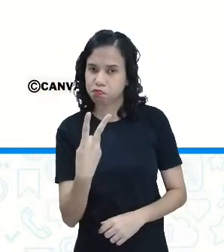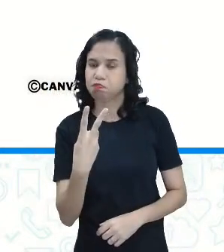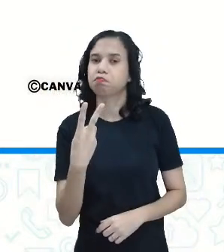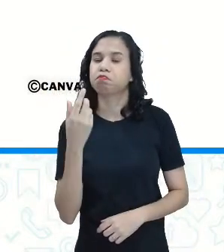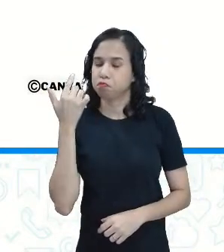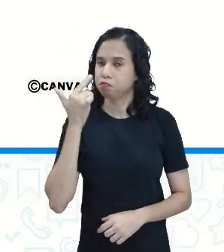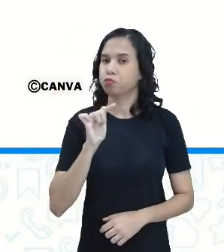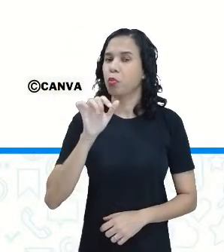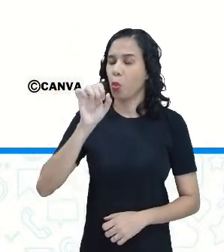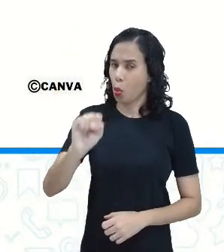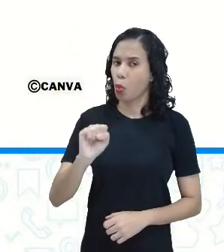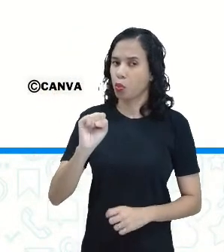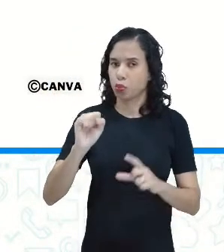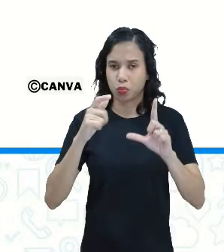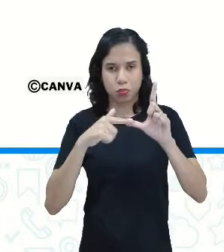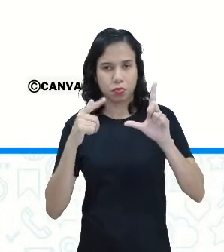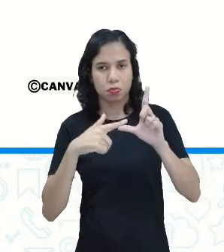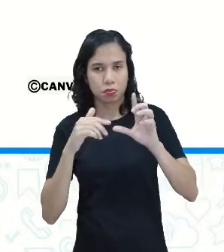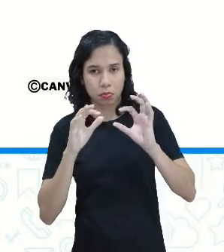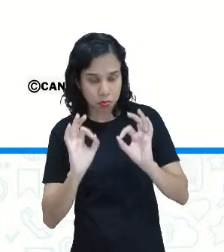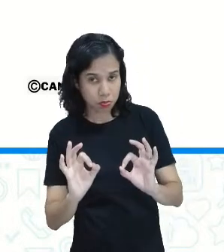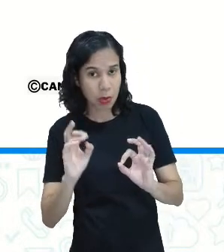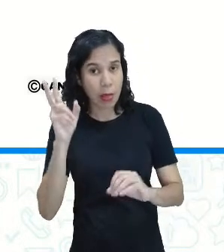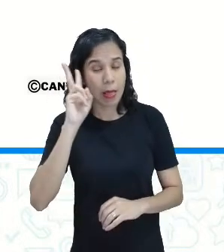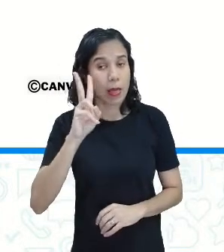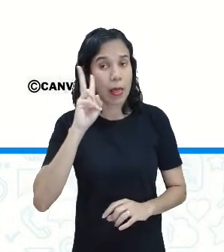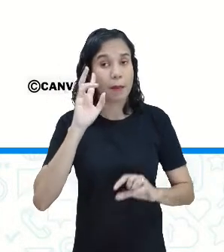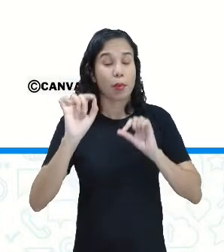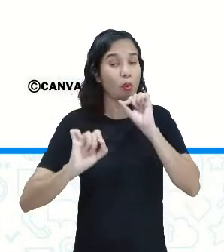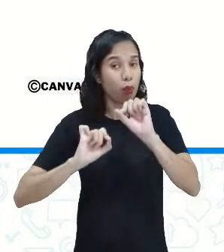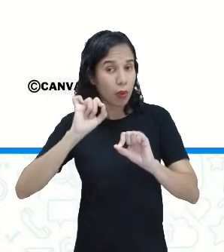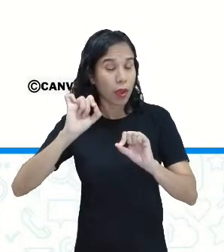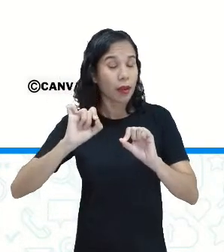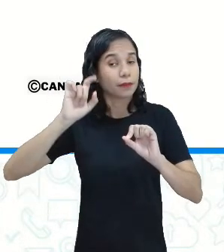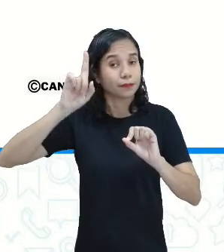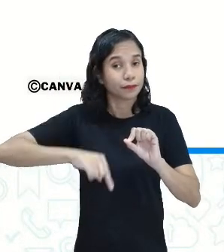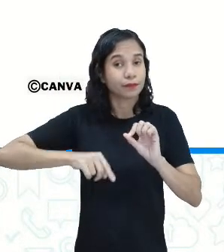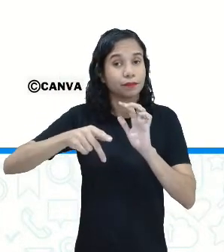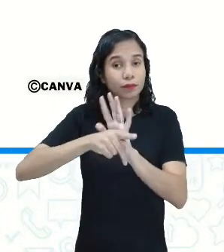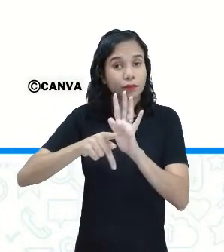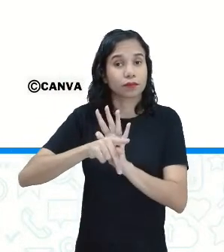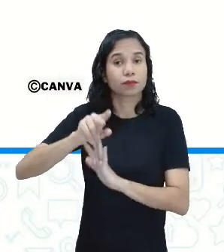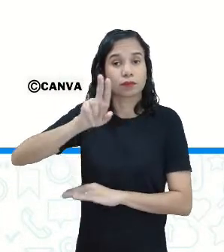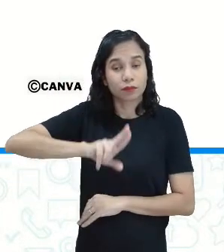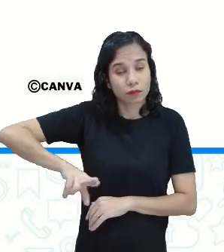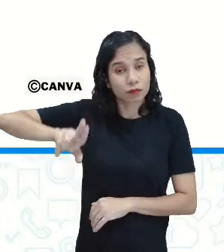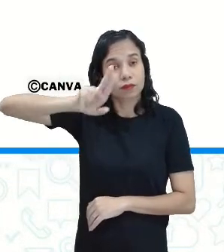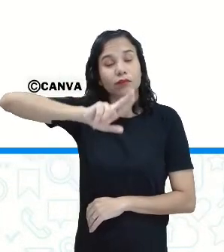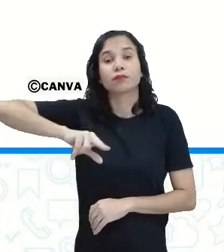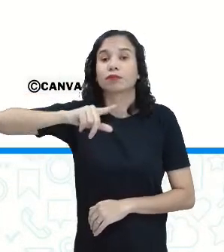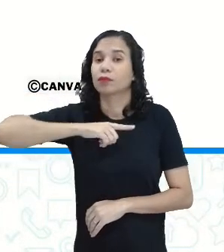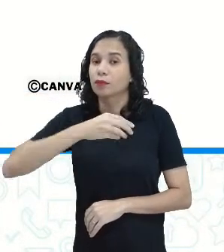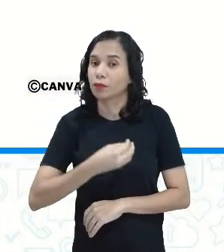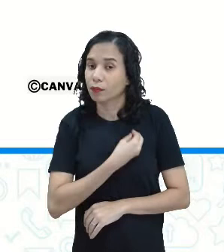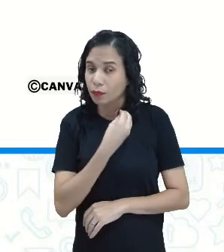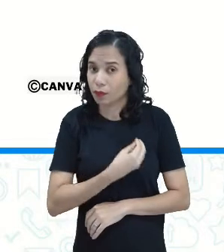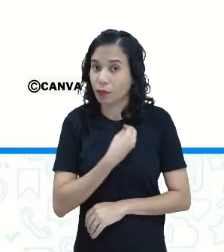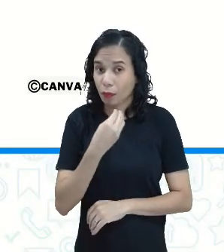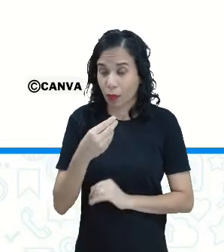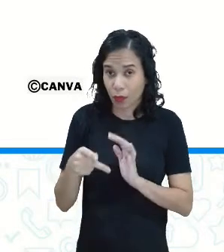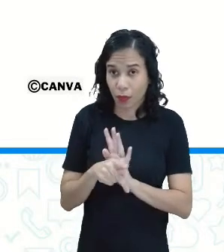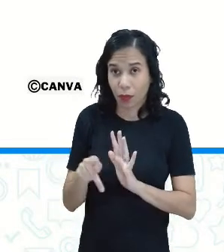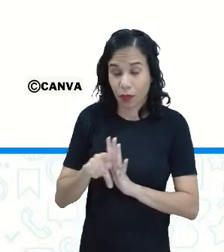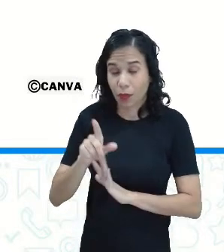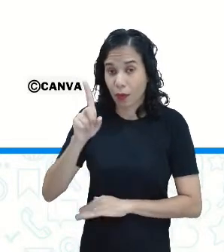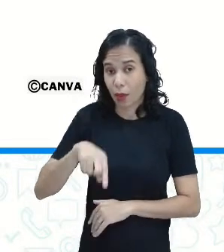vai dar exatamente oito litros. Lembrando, tá? A medida que está sendo utilizada aí, a unidade